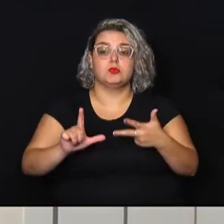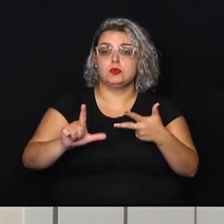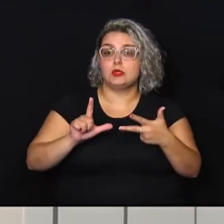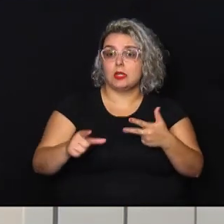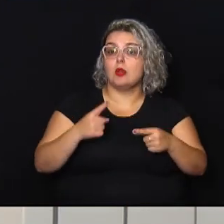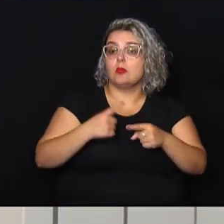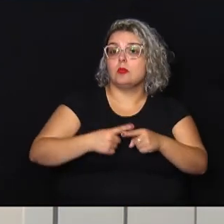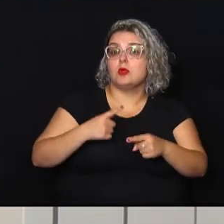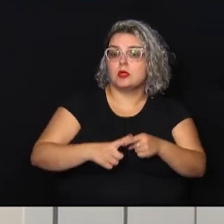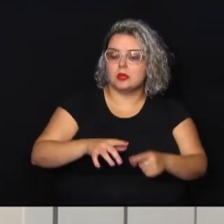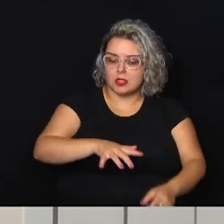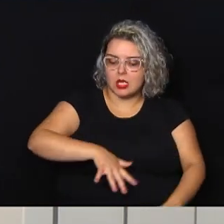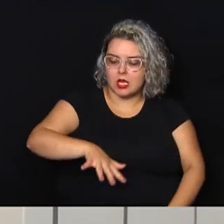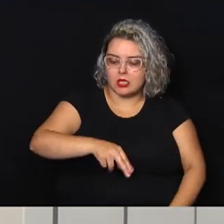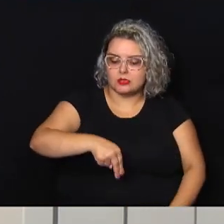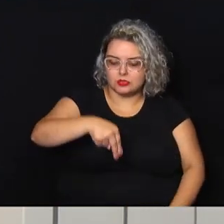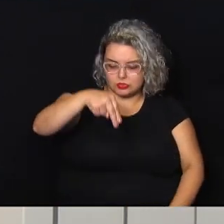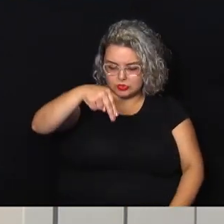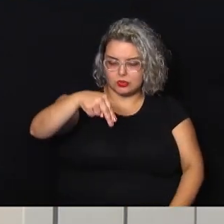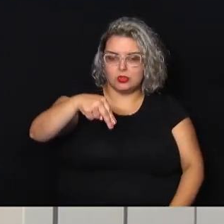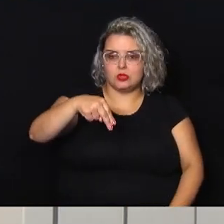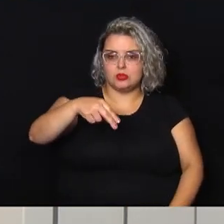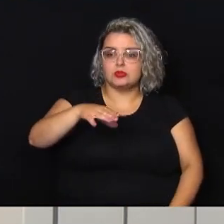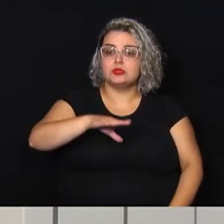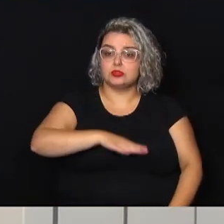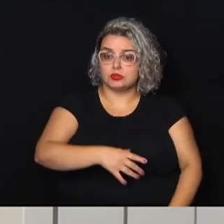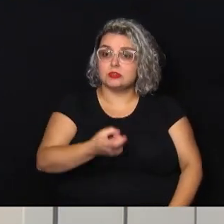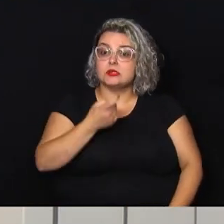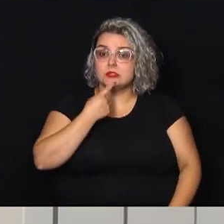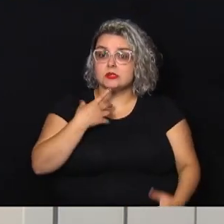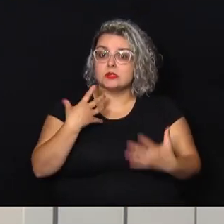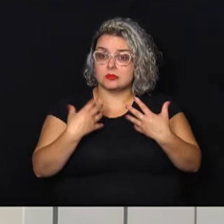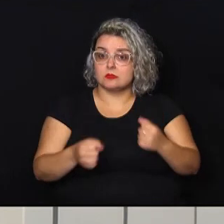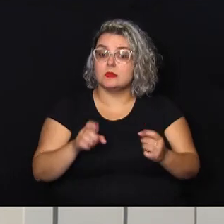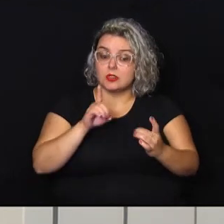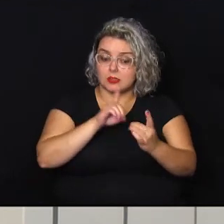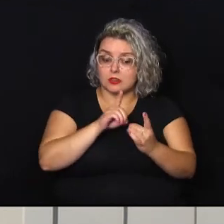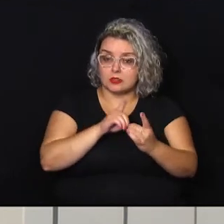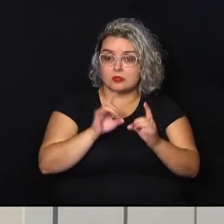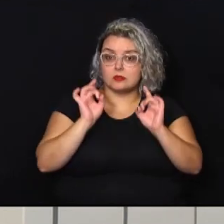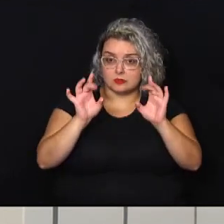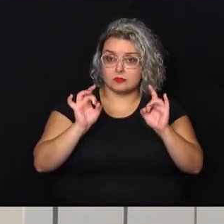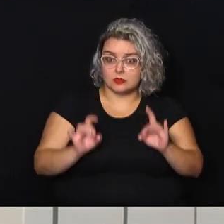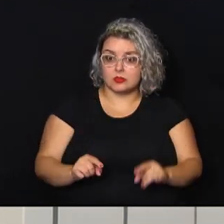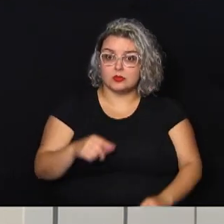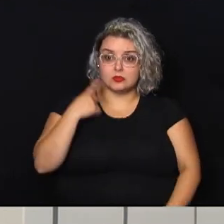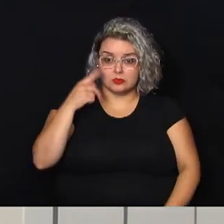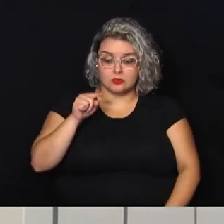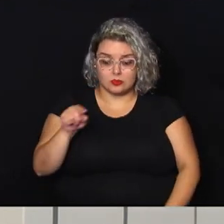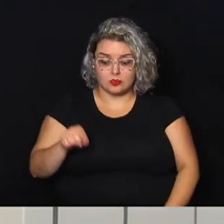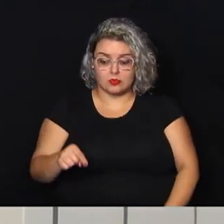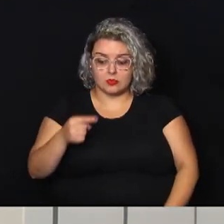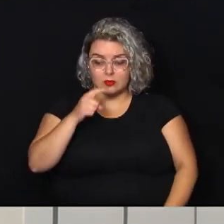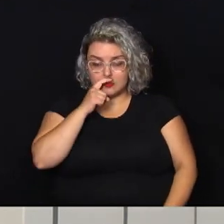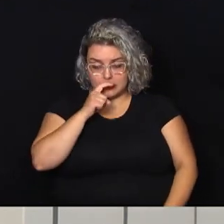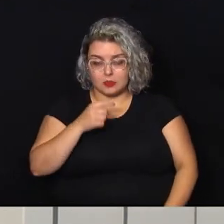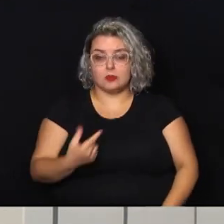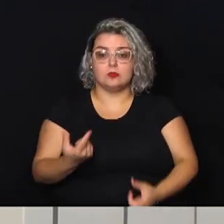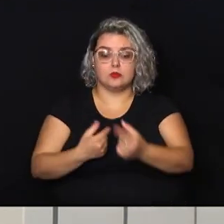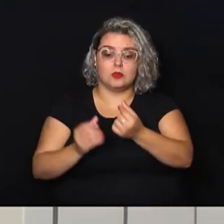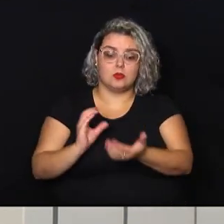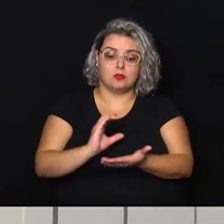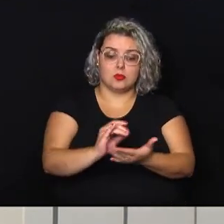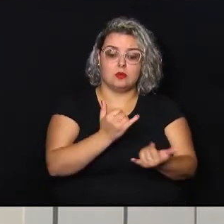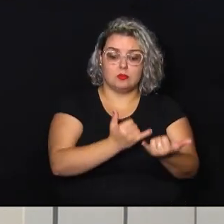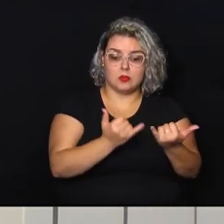porque a região norte de Campinas recebeu atenção especial do vereador Zé Carlos, que encaminhou parte das emendas